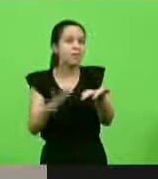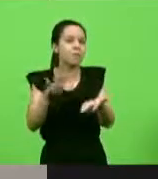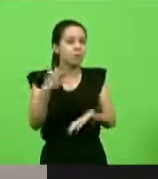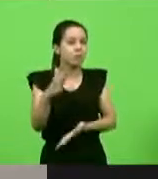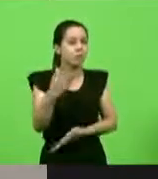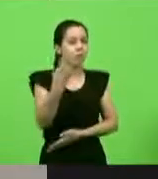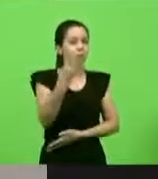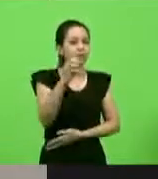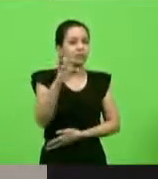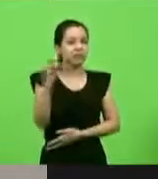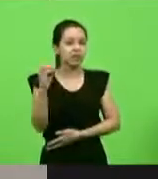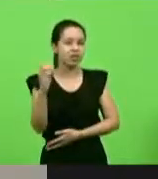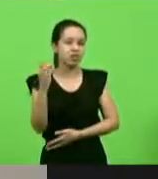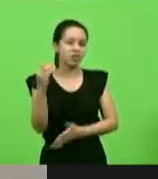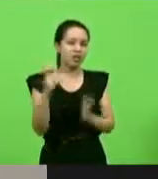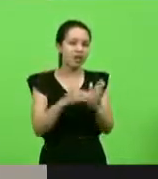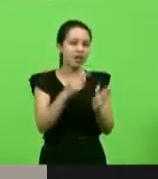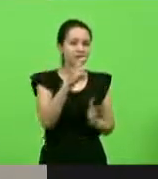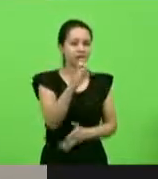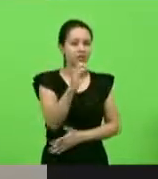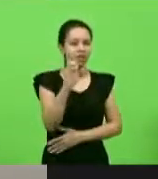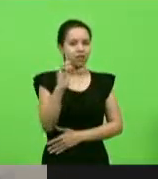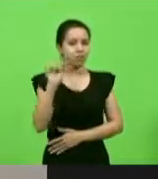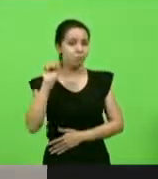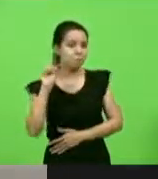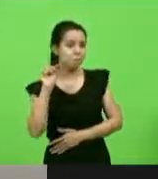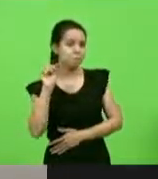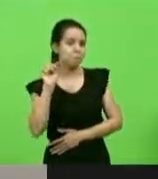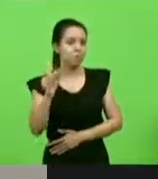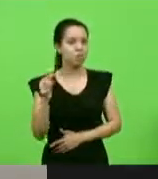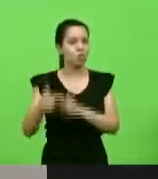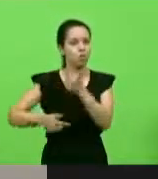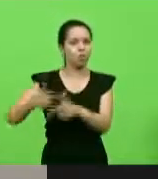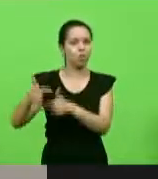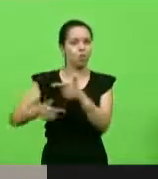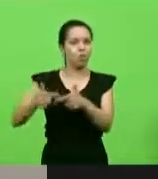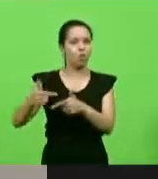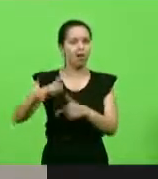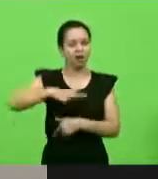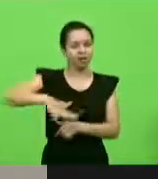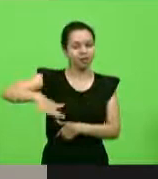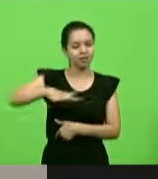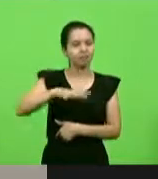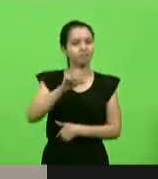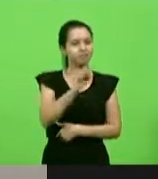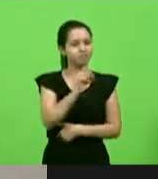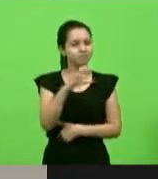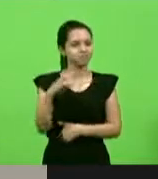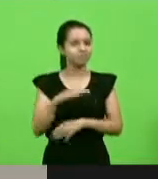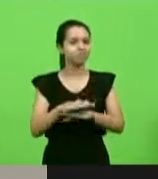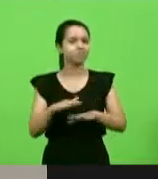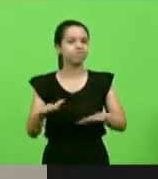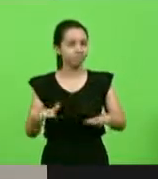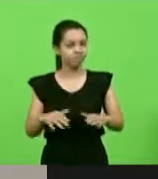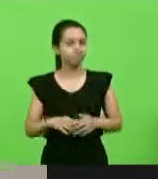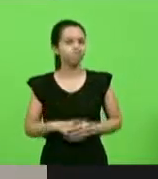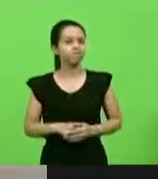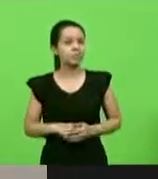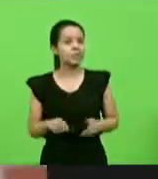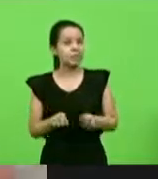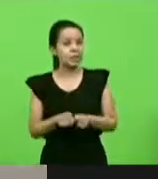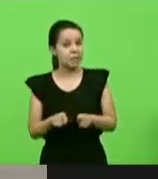empregos só aqui em Santa Catarina. Além, claro, de prejuízos